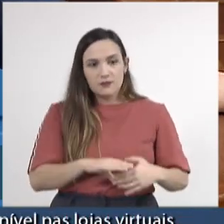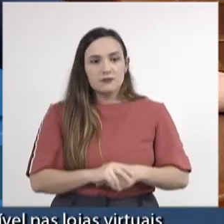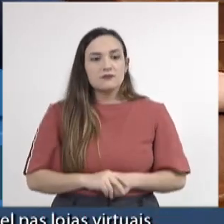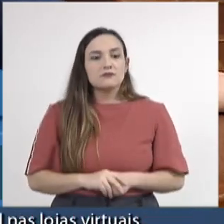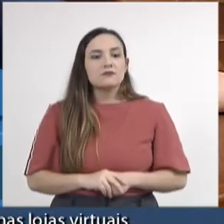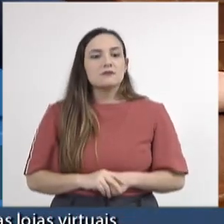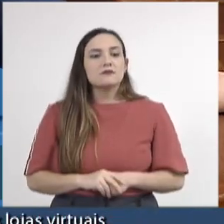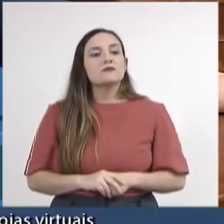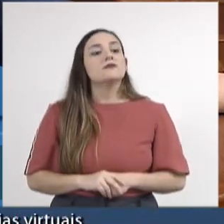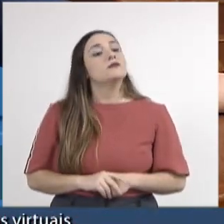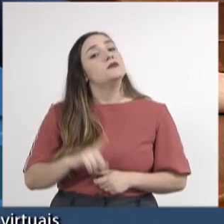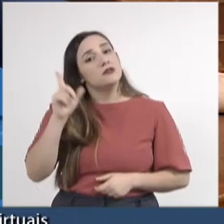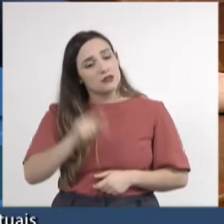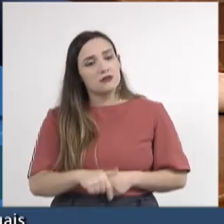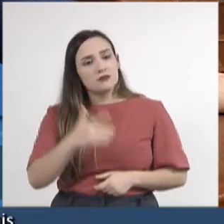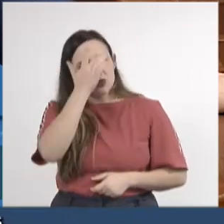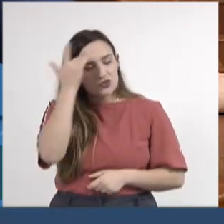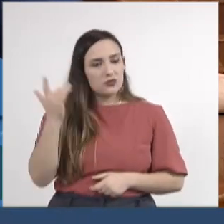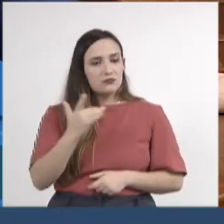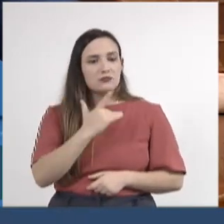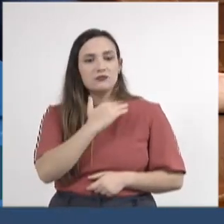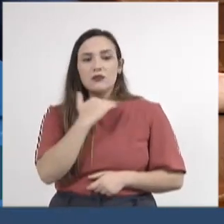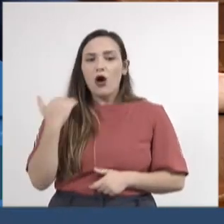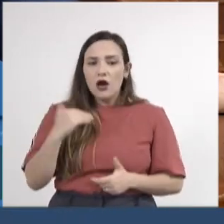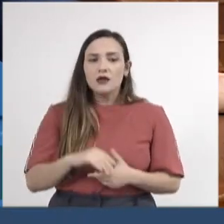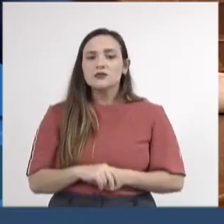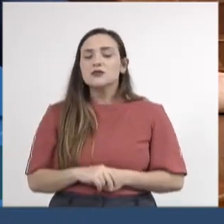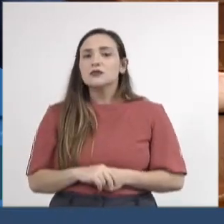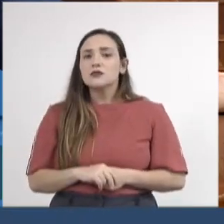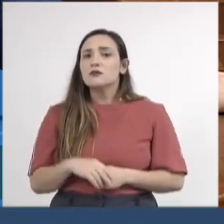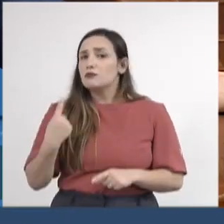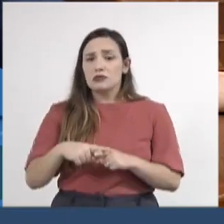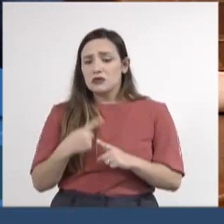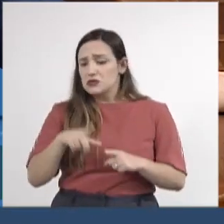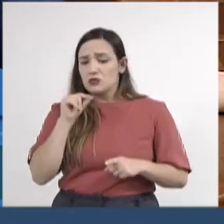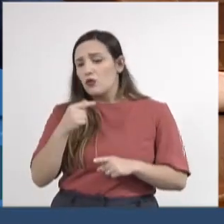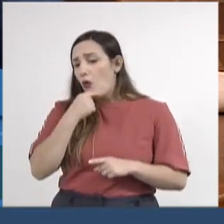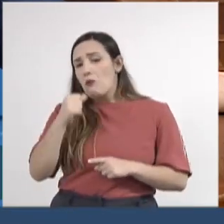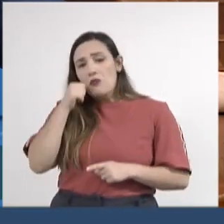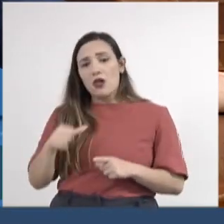vezes são assassinadas as pessoas por conta da sua orientação sexual.